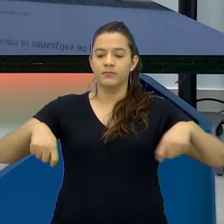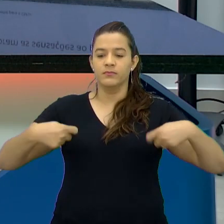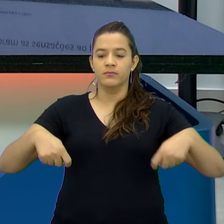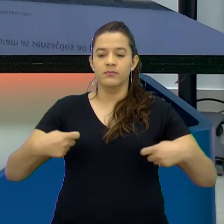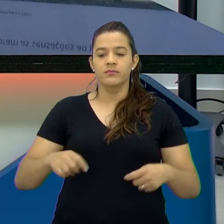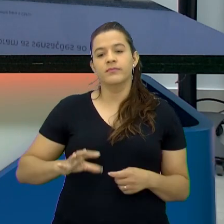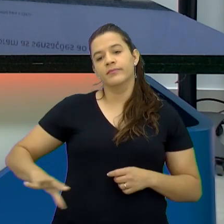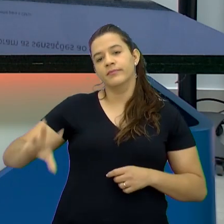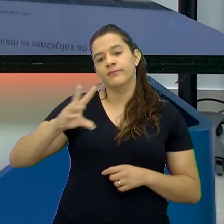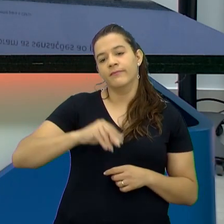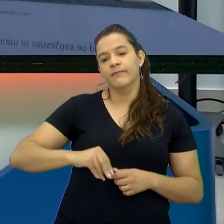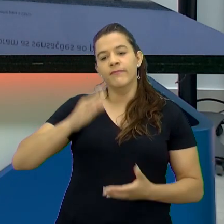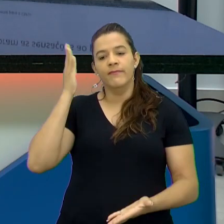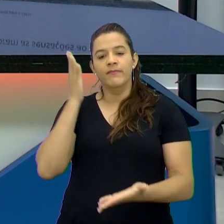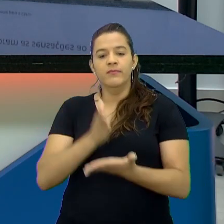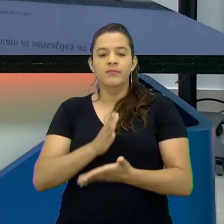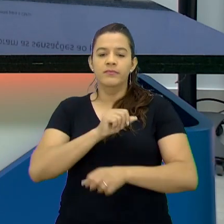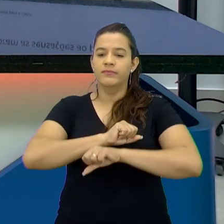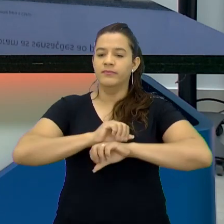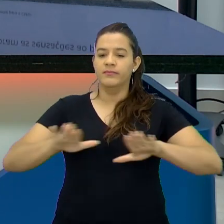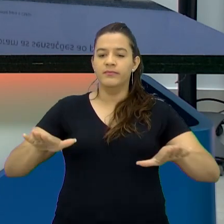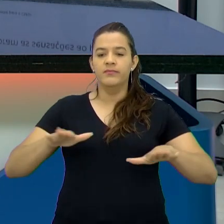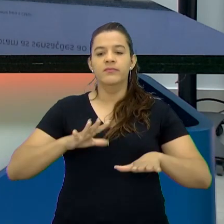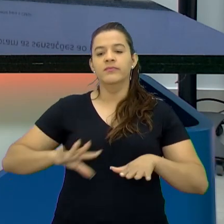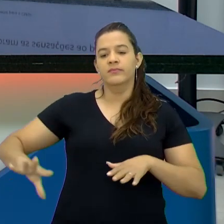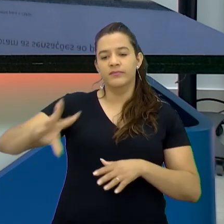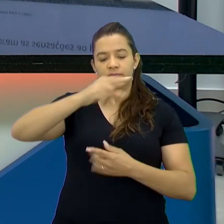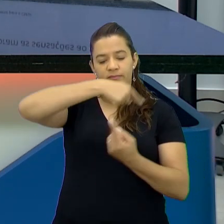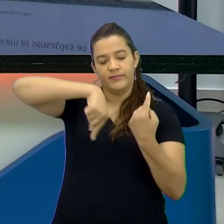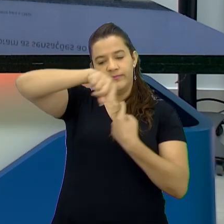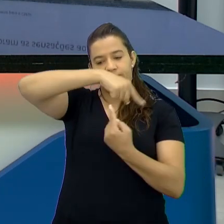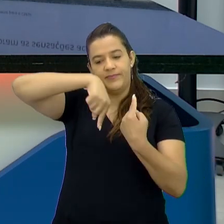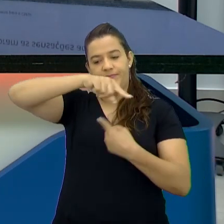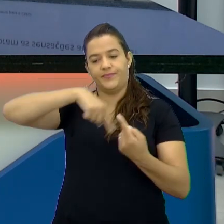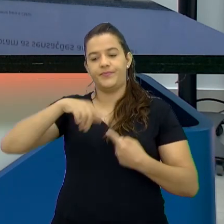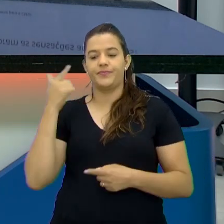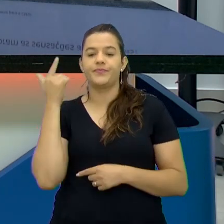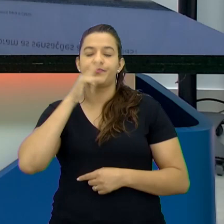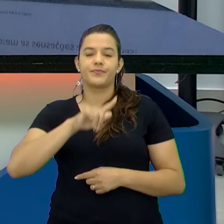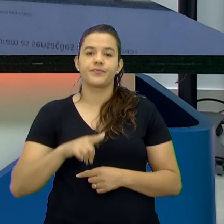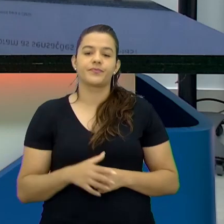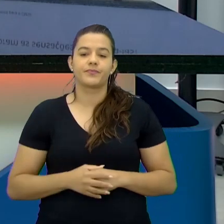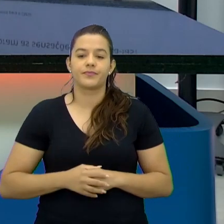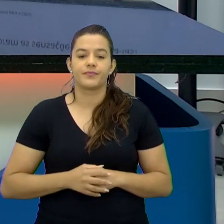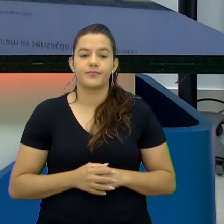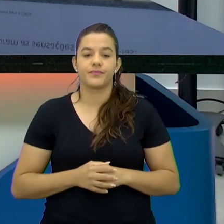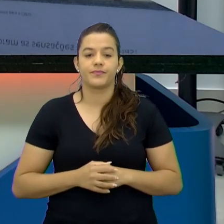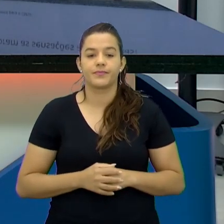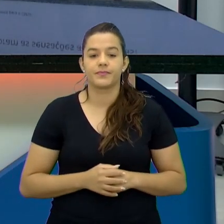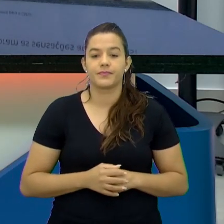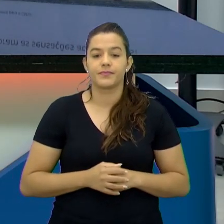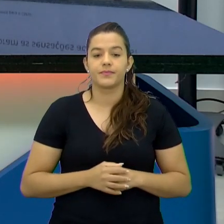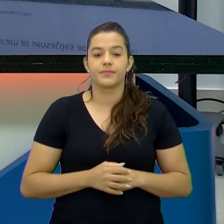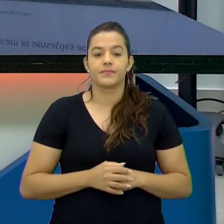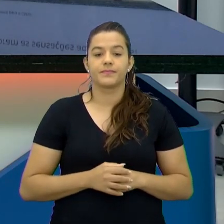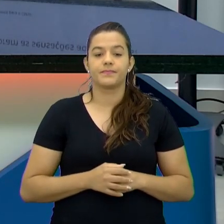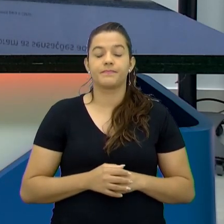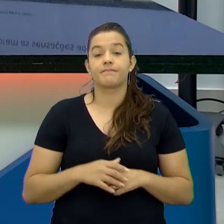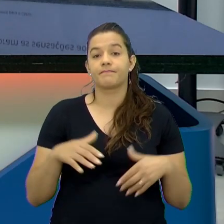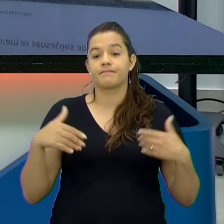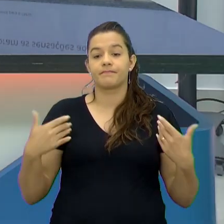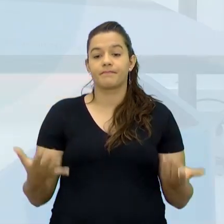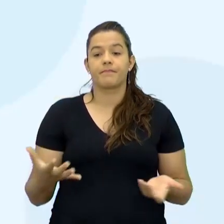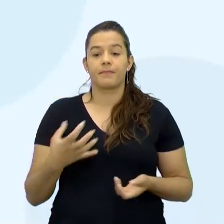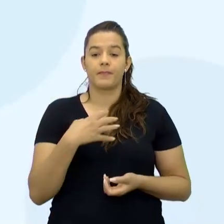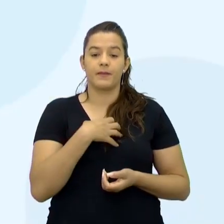acabar com isso um pouco Sim Para que todo mundo consiga vivenciar Então olha só Quais foram as sensações